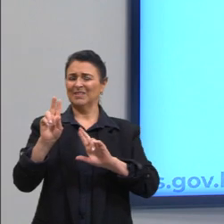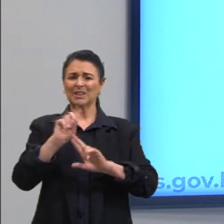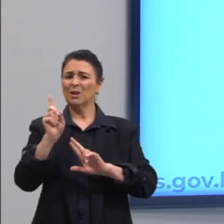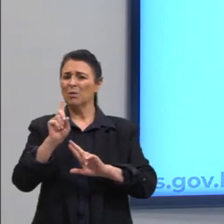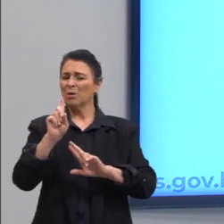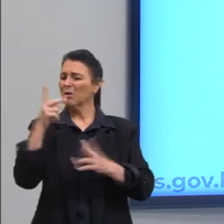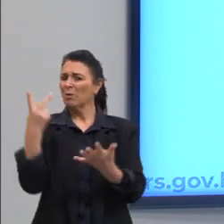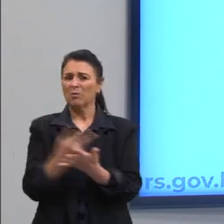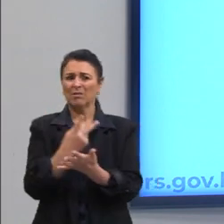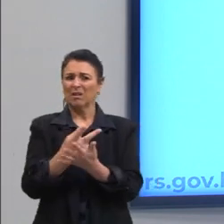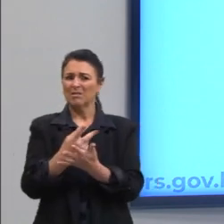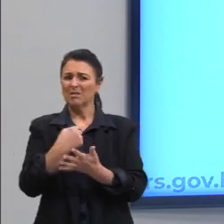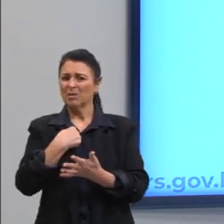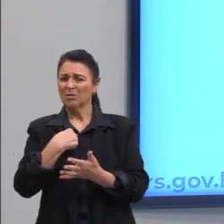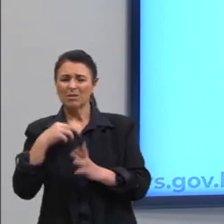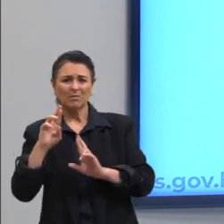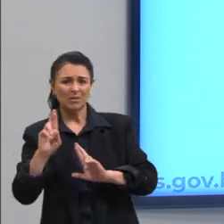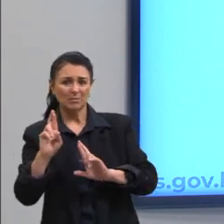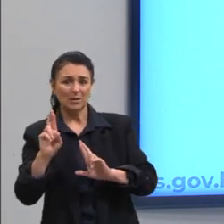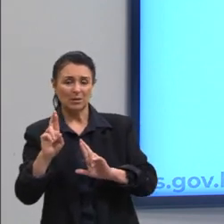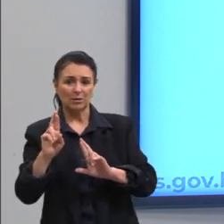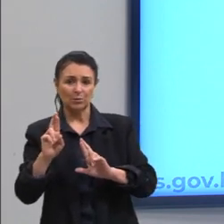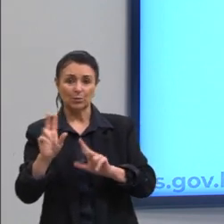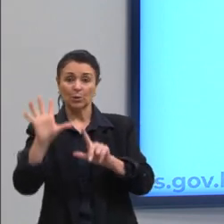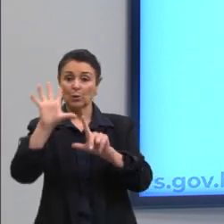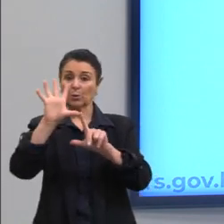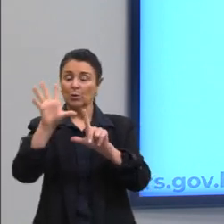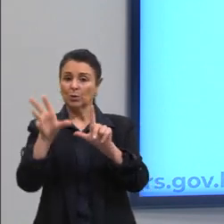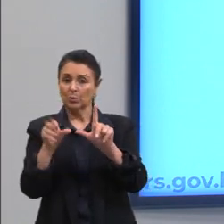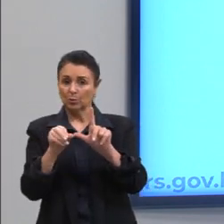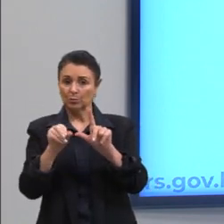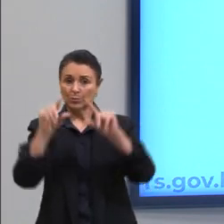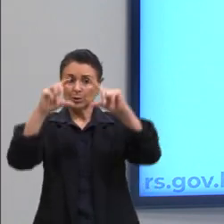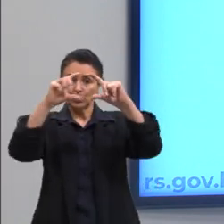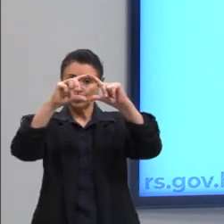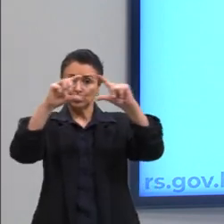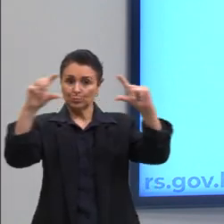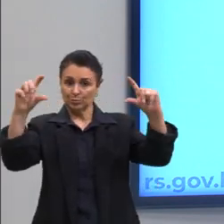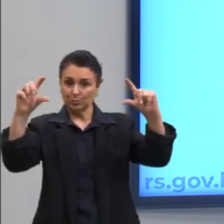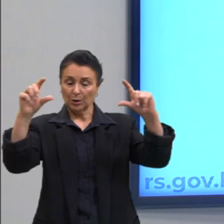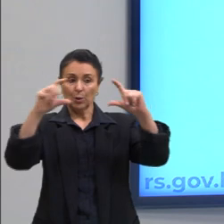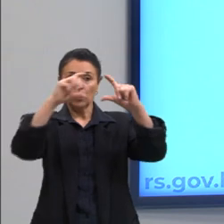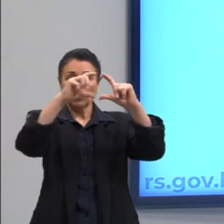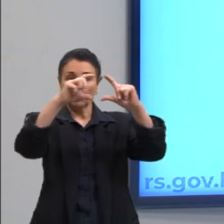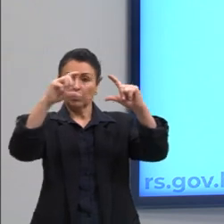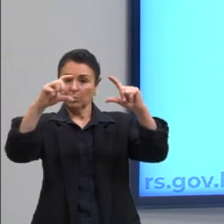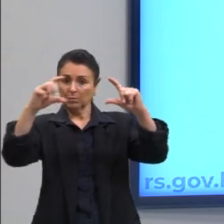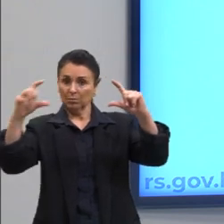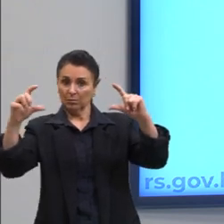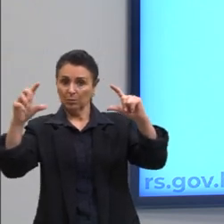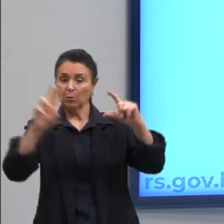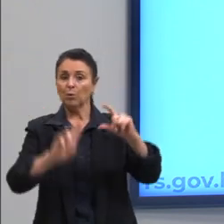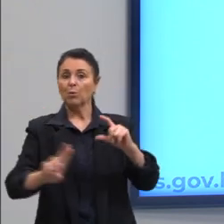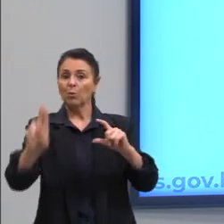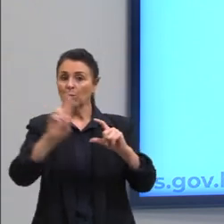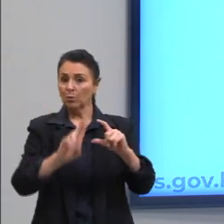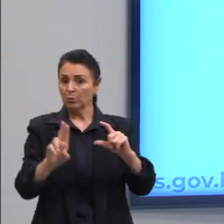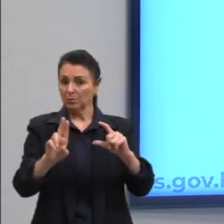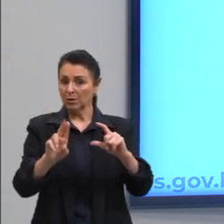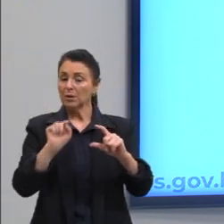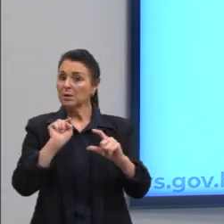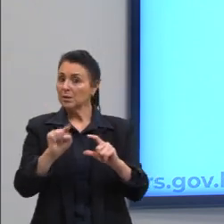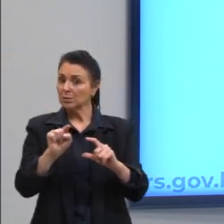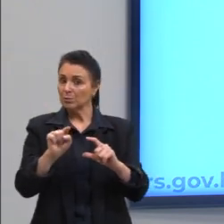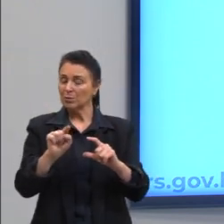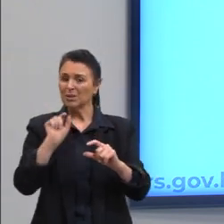cartoon, a tirinha, o quadrinho, vai utilizar essa, essa ferramenta, a